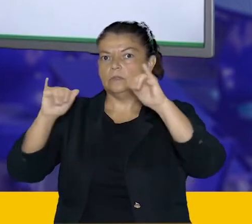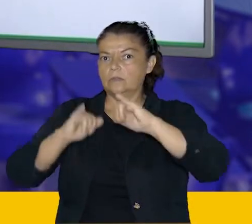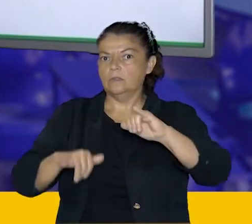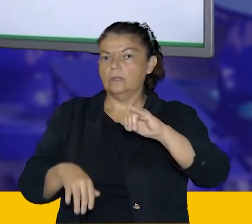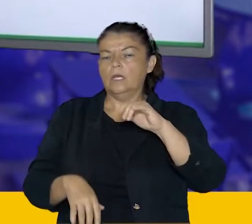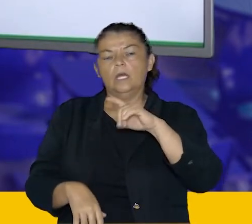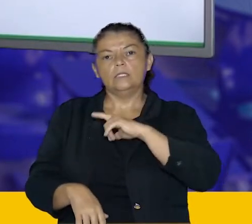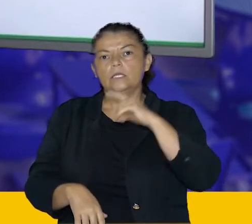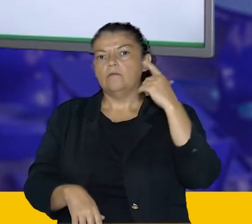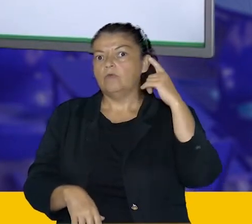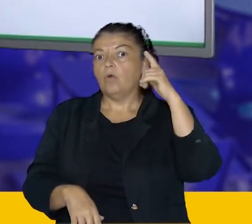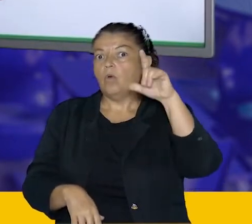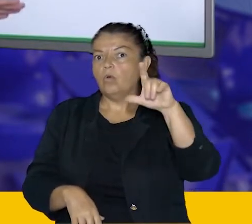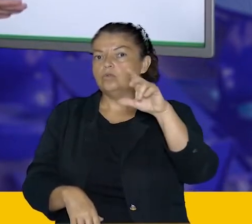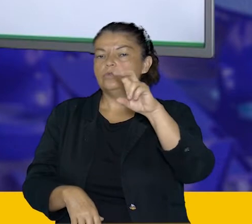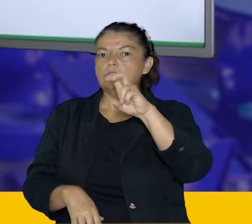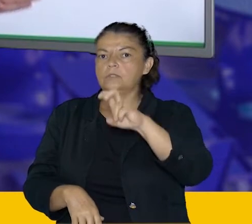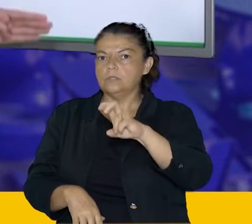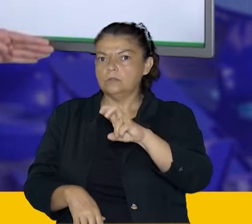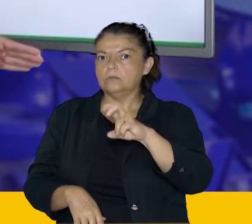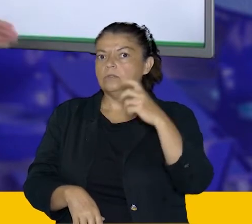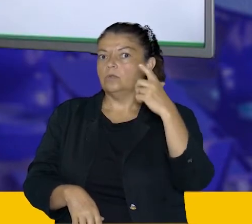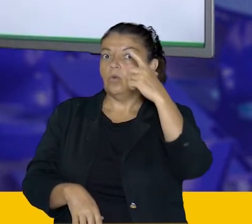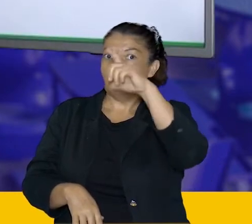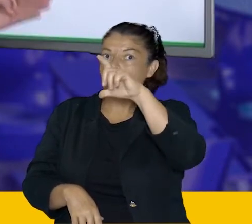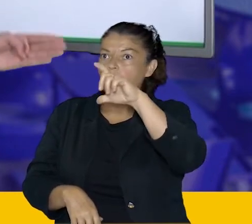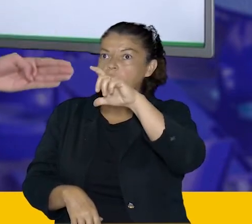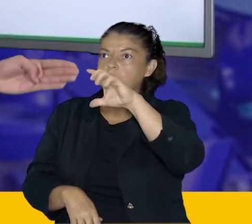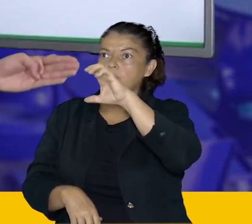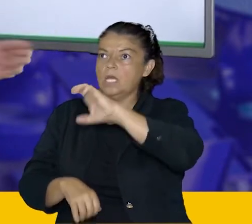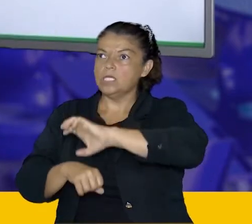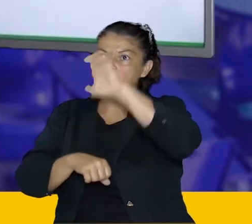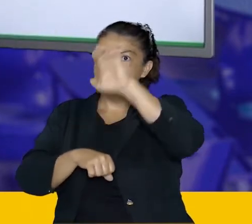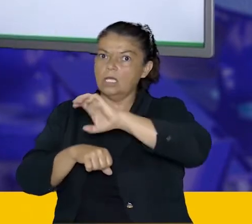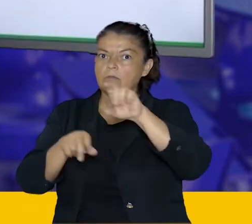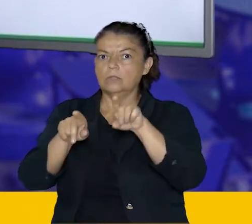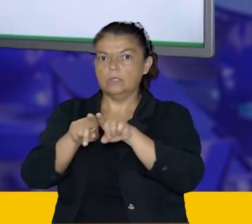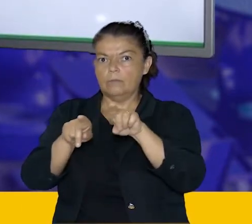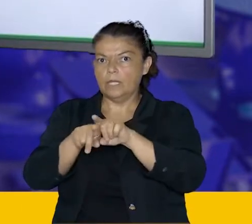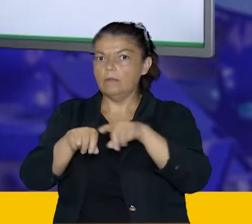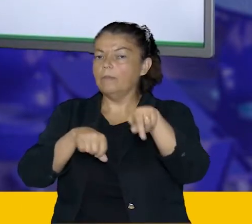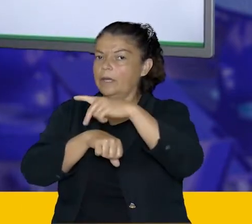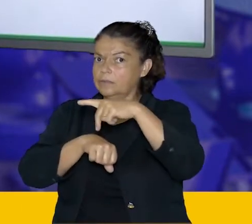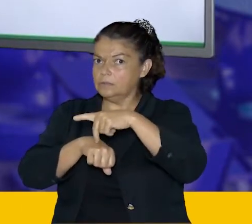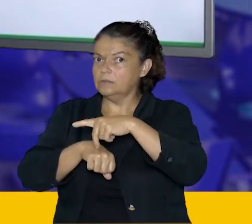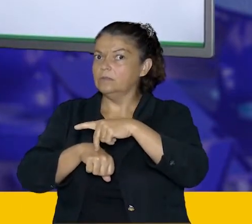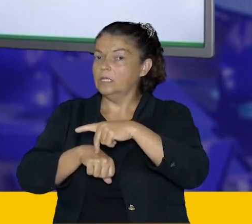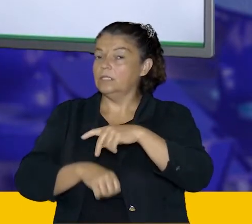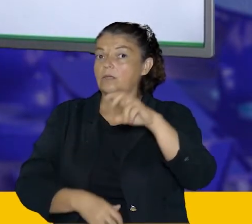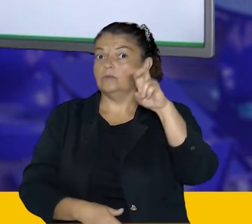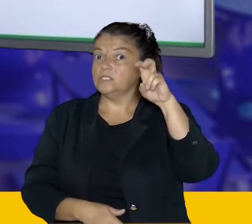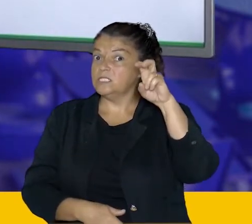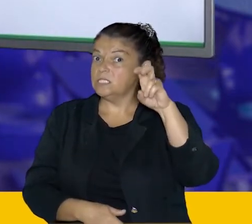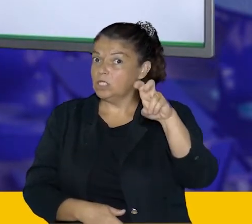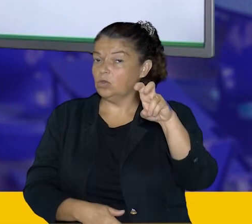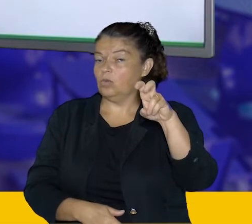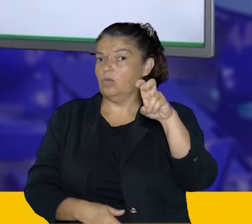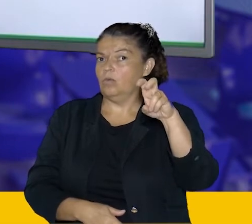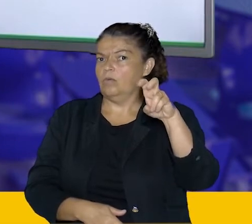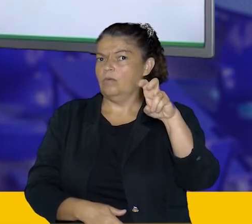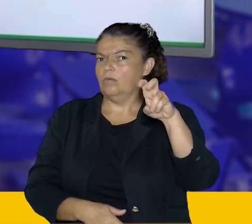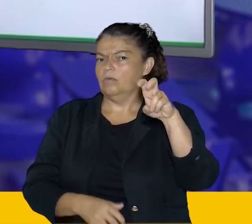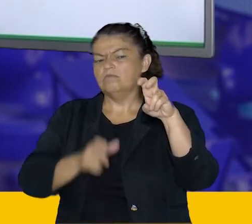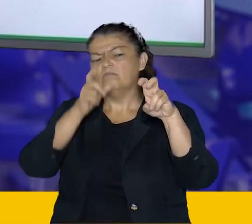outros 5 provém de outros estados e países. Então são 5 que a gente vai calcular agora, 5 casos,